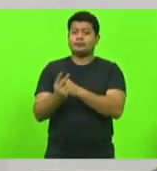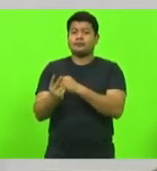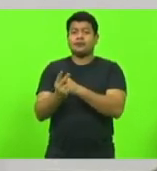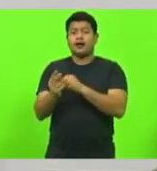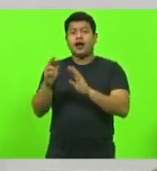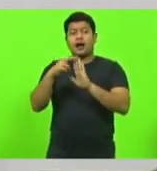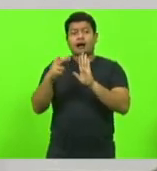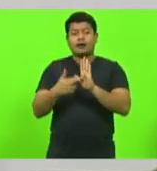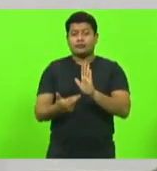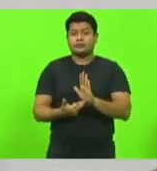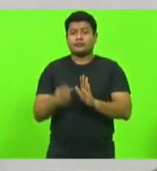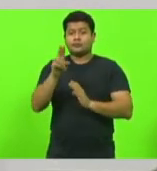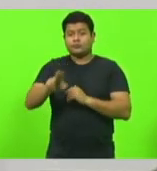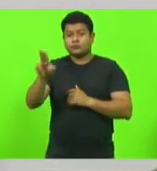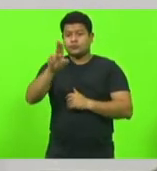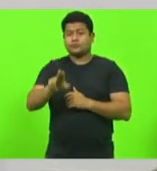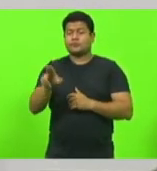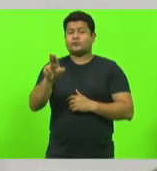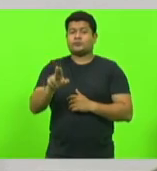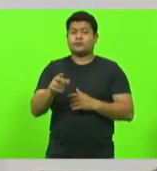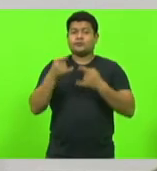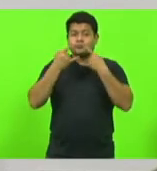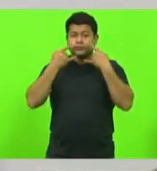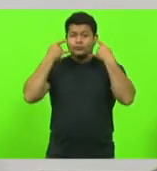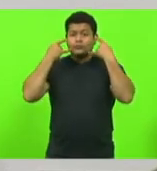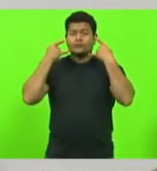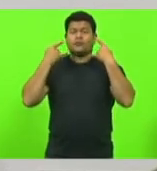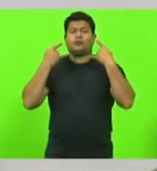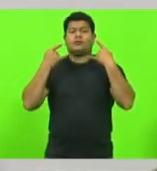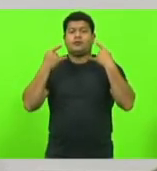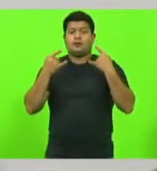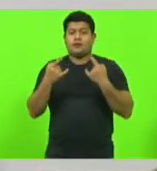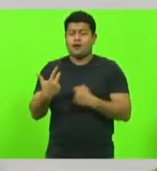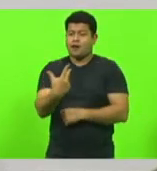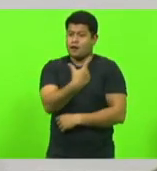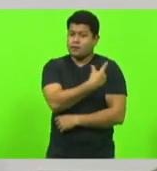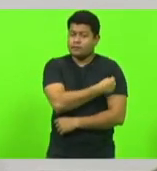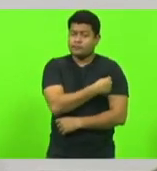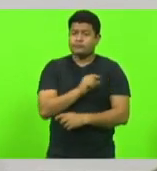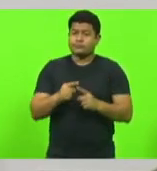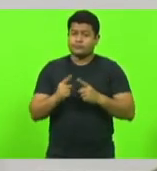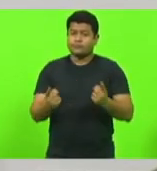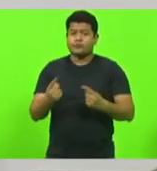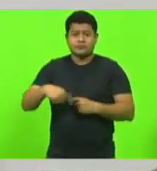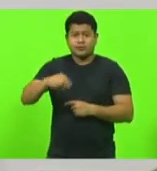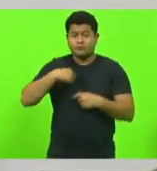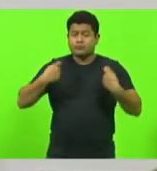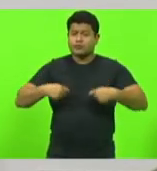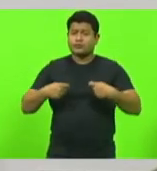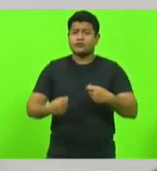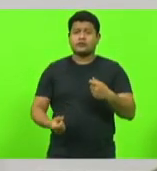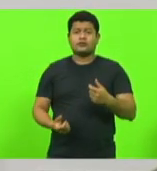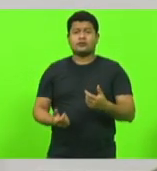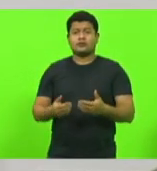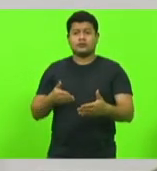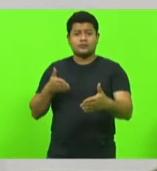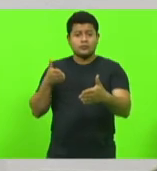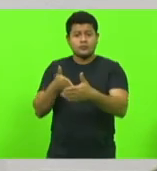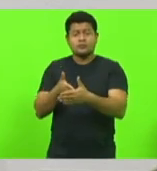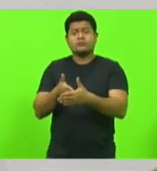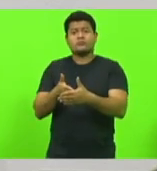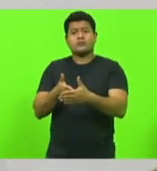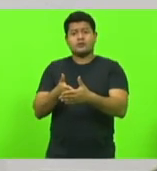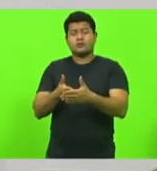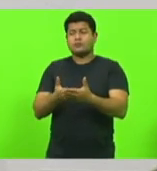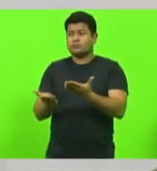do uso da máscara, da vacina, enfim. Mas nós precisamos estabelecer um limite para esse setor retomar.